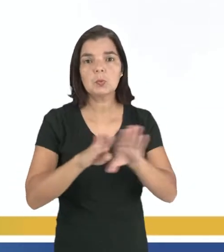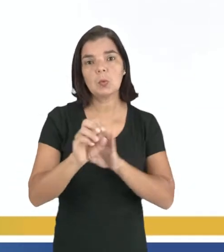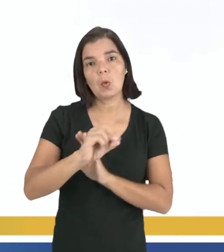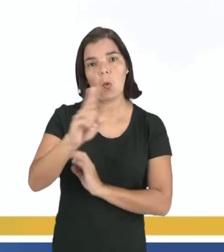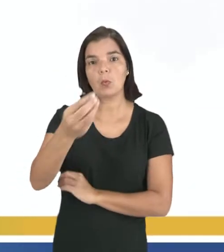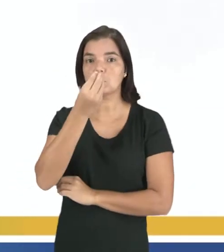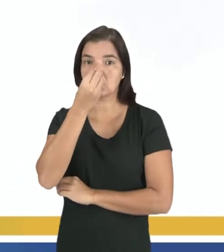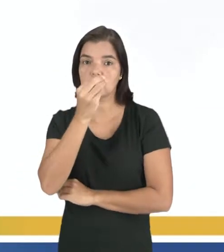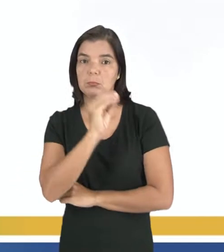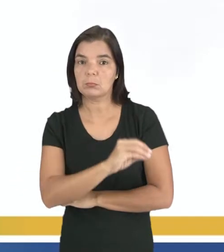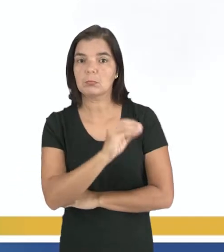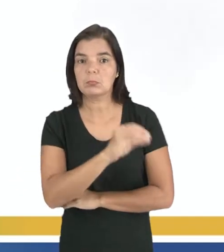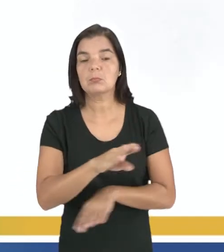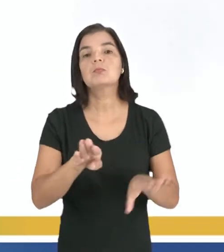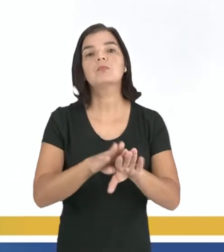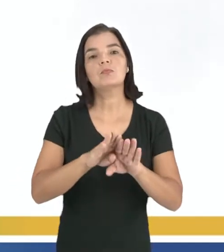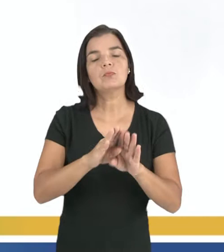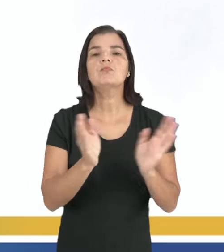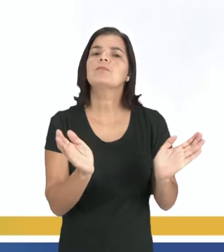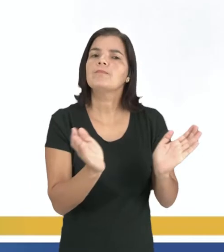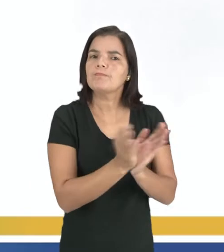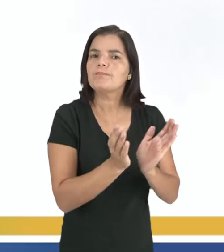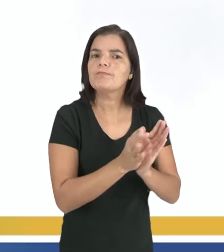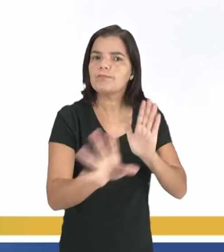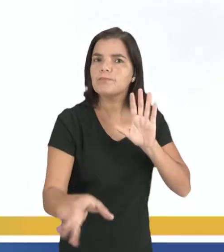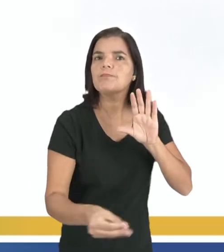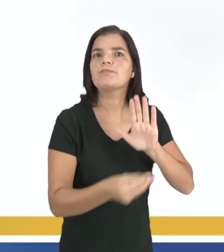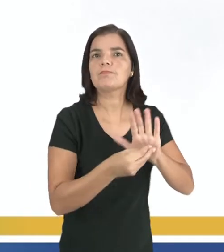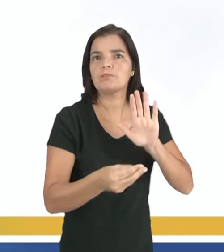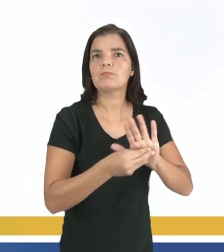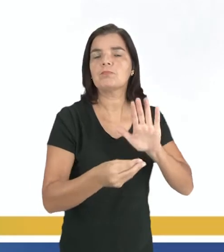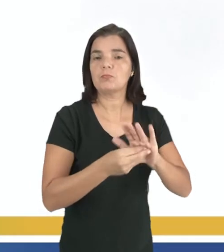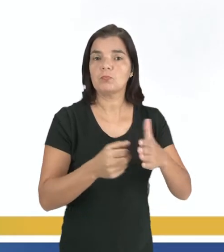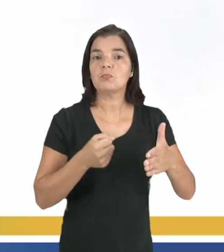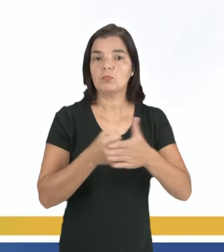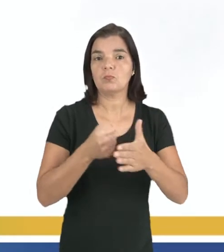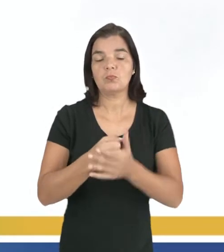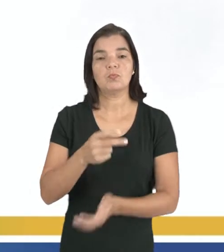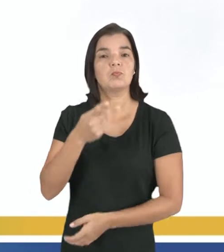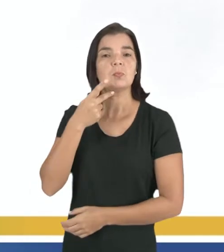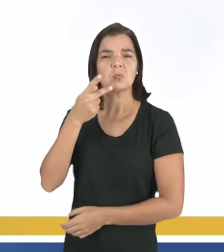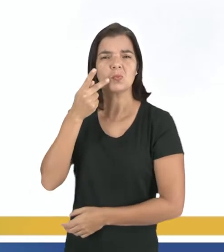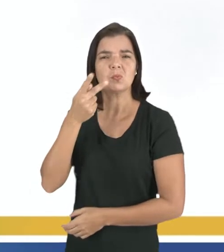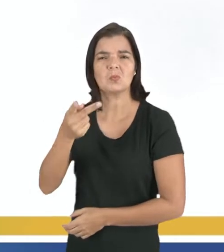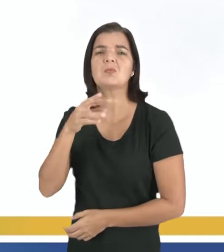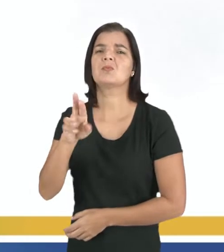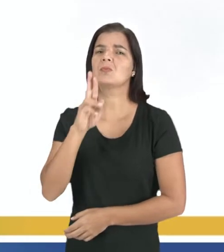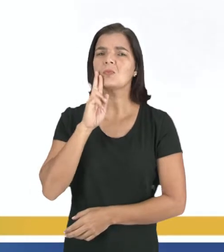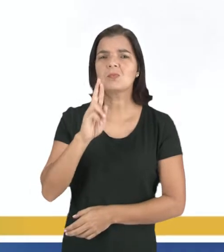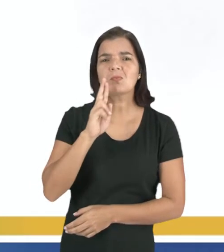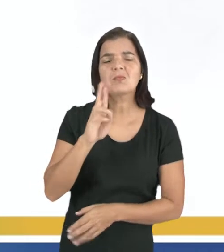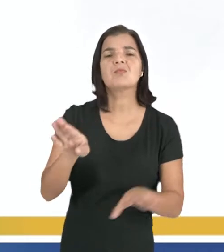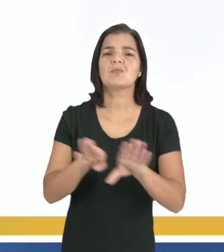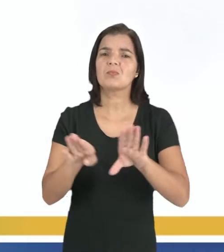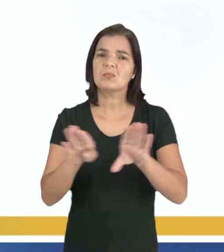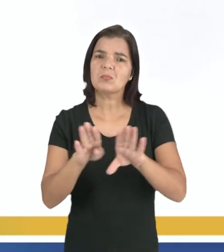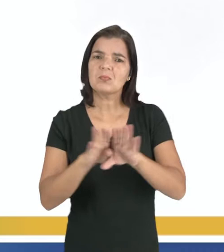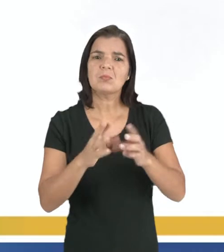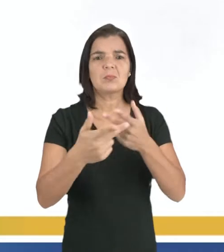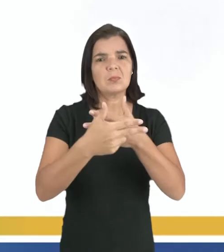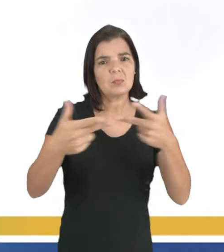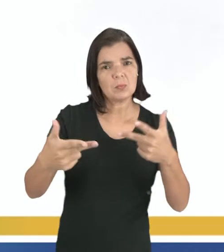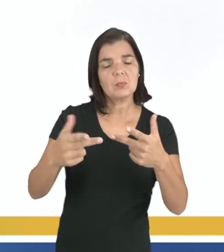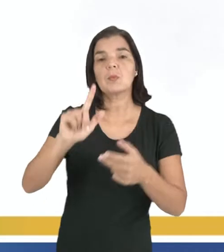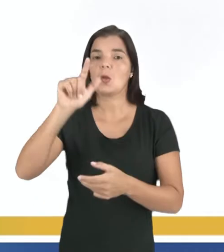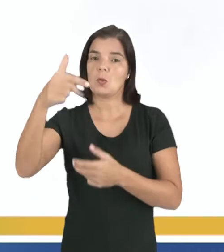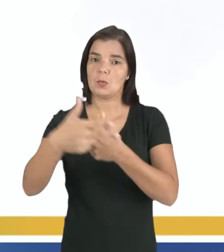discriminação. A classificação também inclui ataques físicos, insultos, ameaças, comentários e apelos pejorativos,